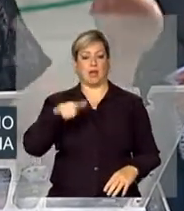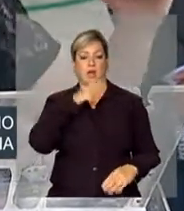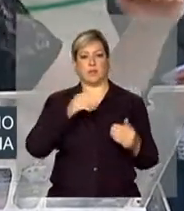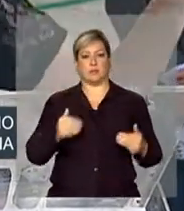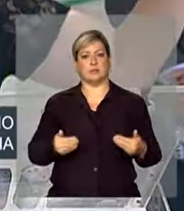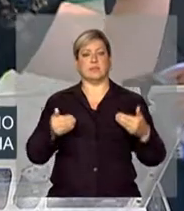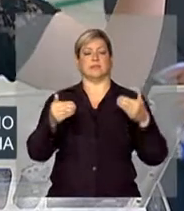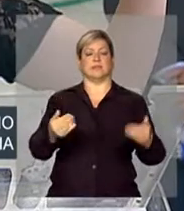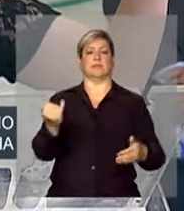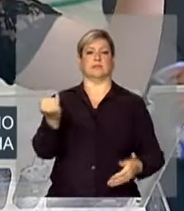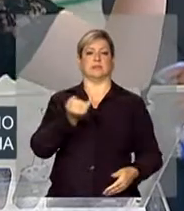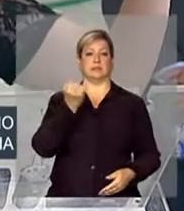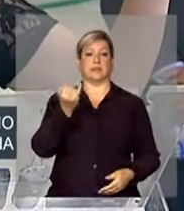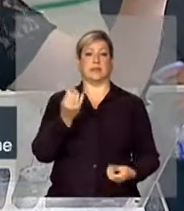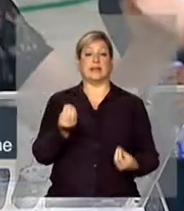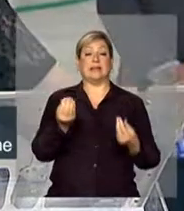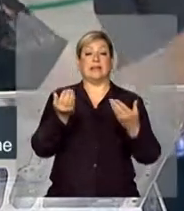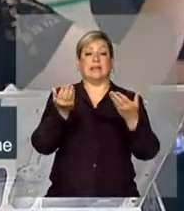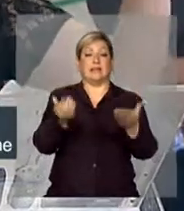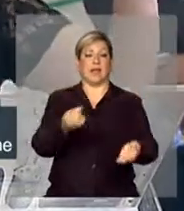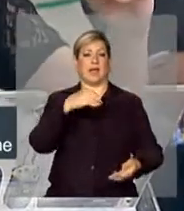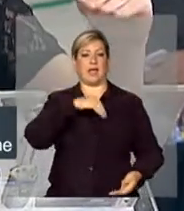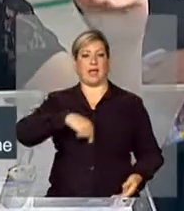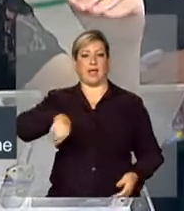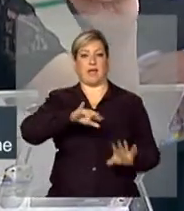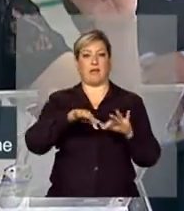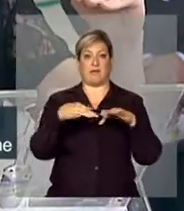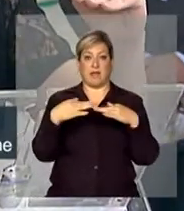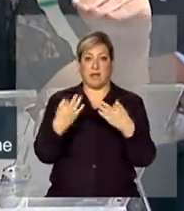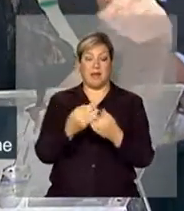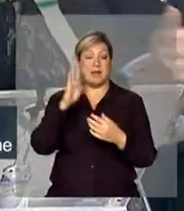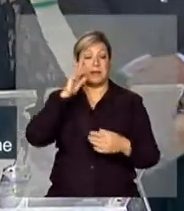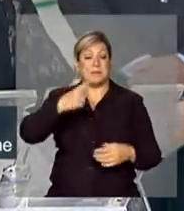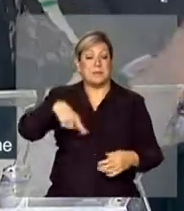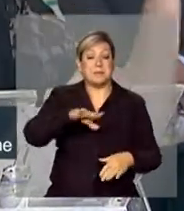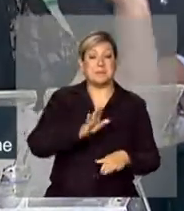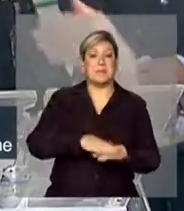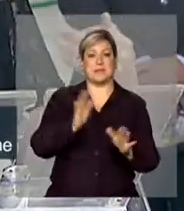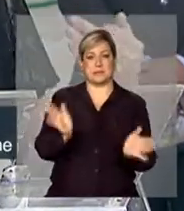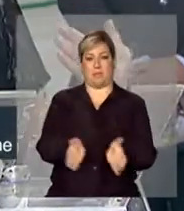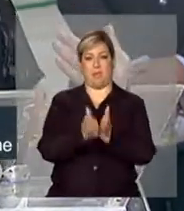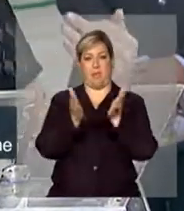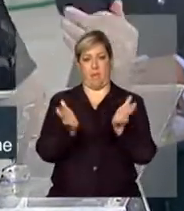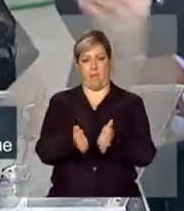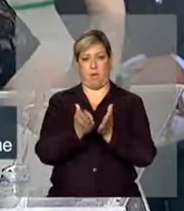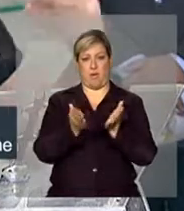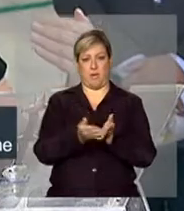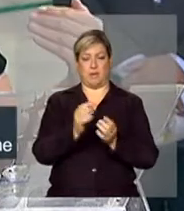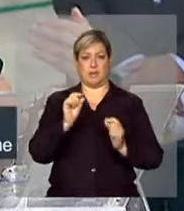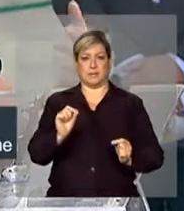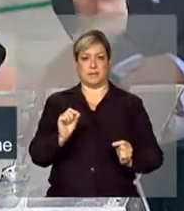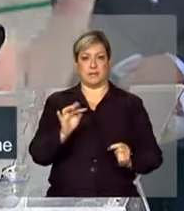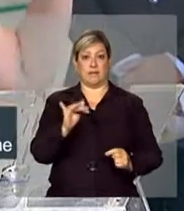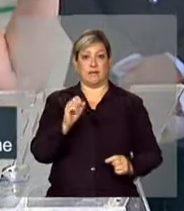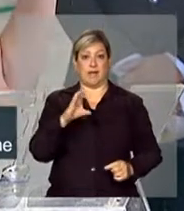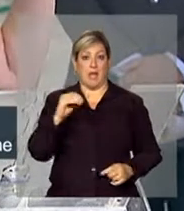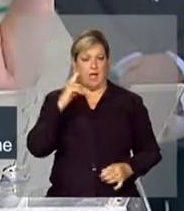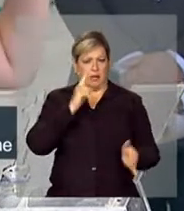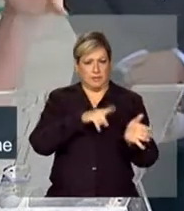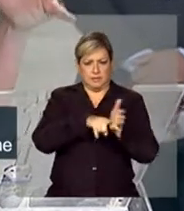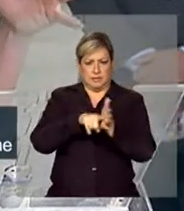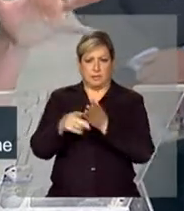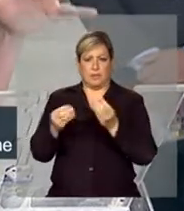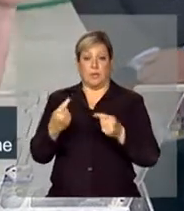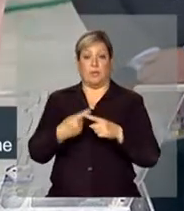passo, que é o quê? Elevar a renda das famílias exatamente das que são as mais pobres. E com uma eficiência fiscal muito grande, porque nós